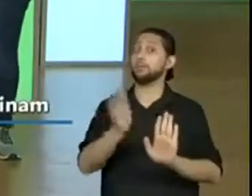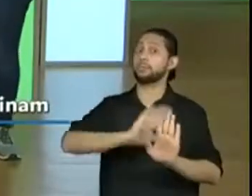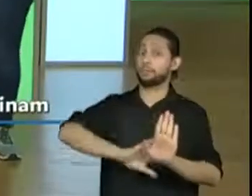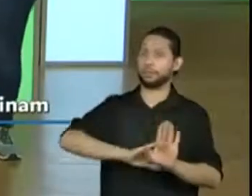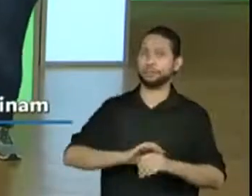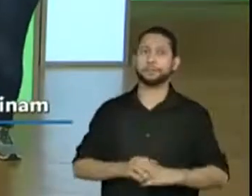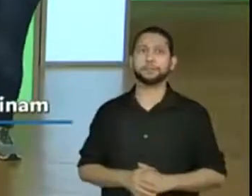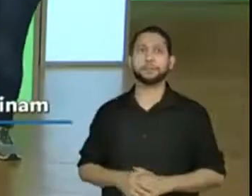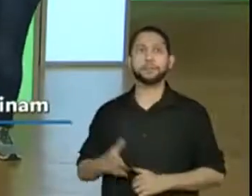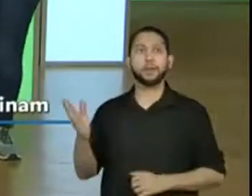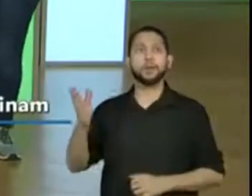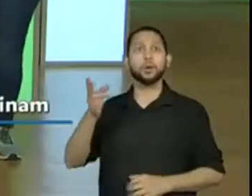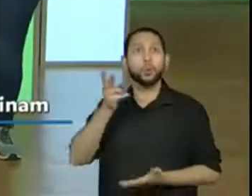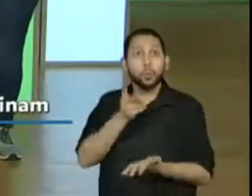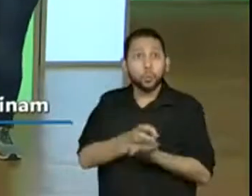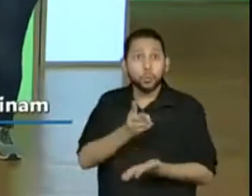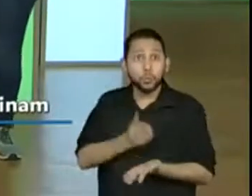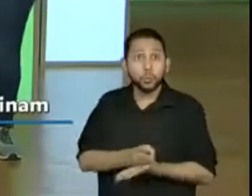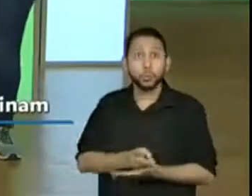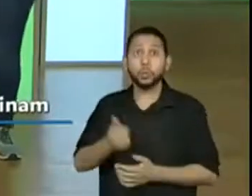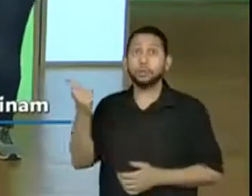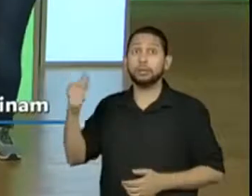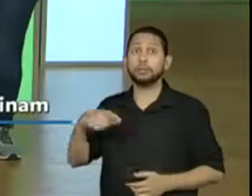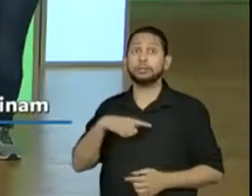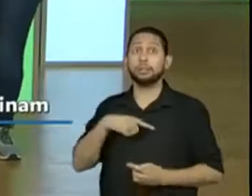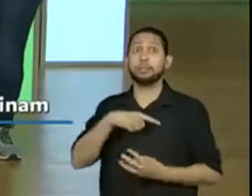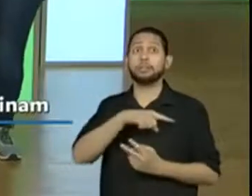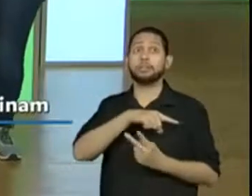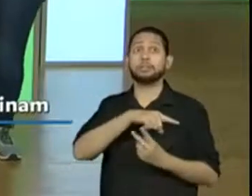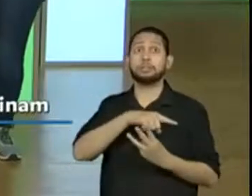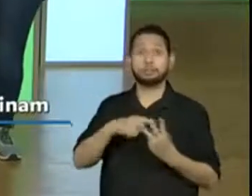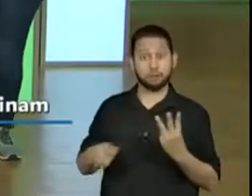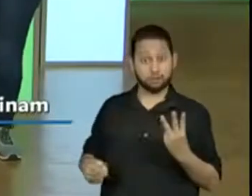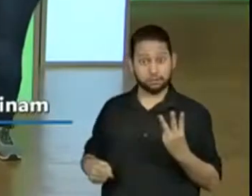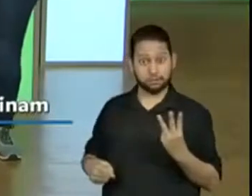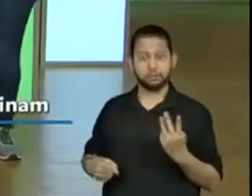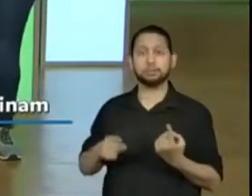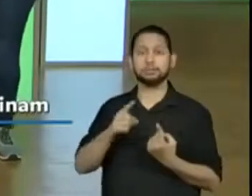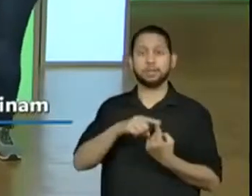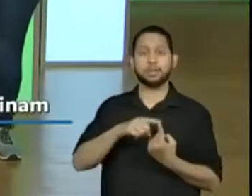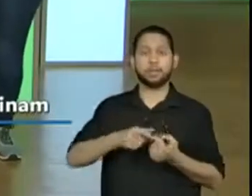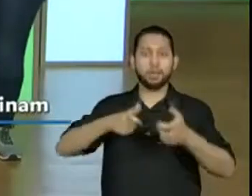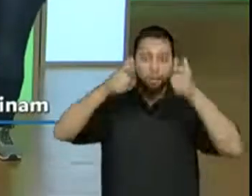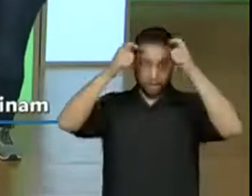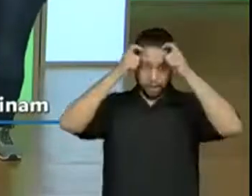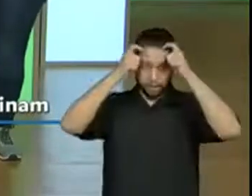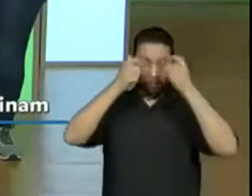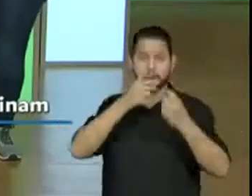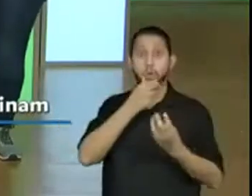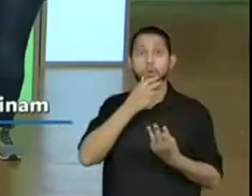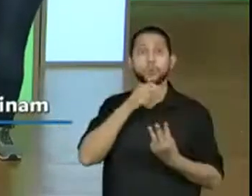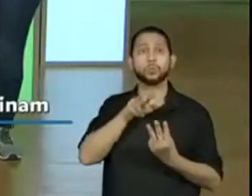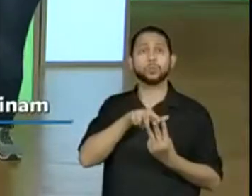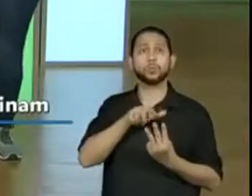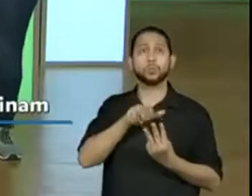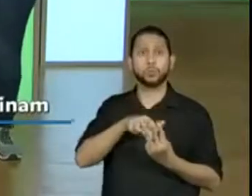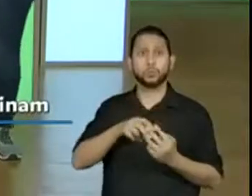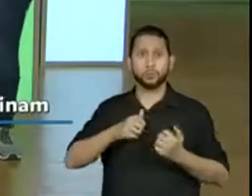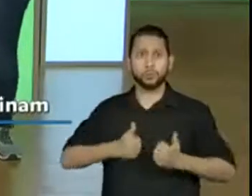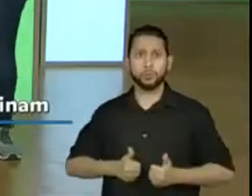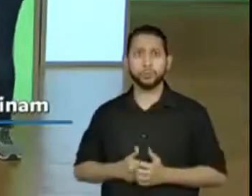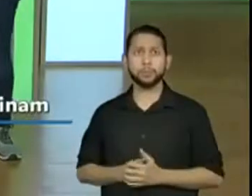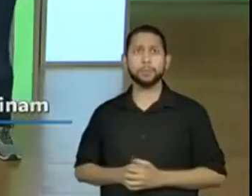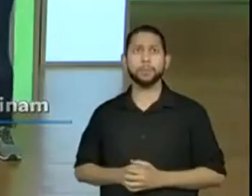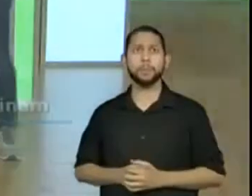continuando aqui fazendo... Então, tem três personagens nessa história. O rei dos macacos e dois homens. Muito bem.